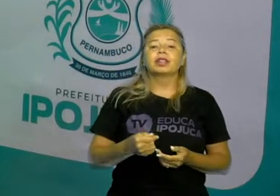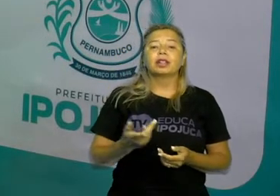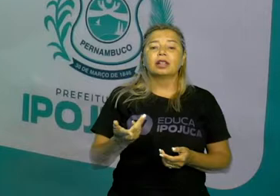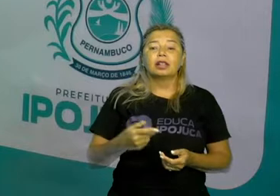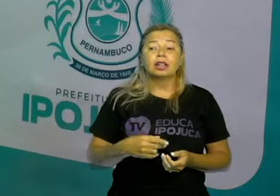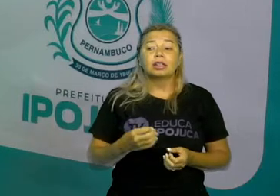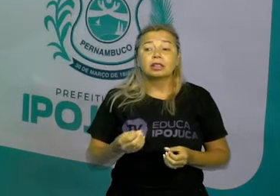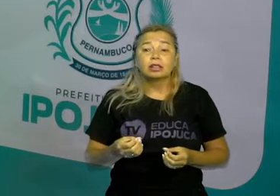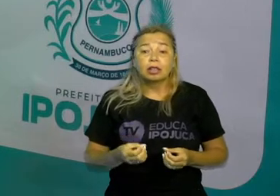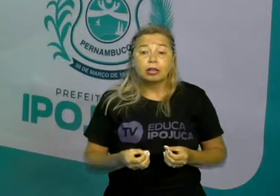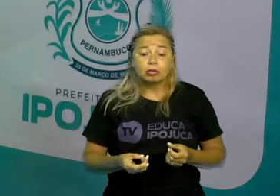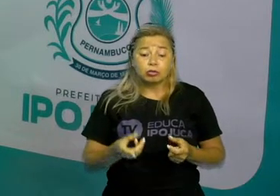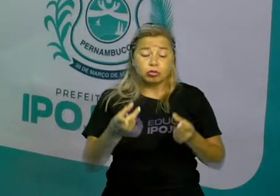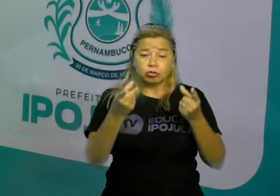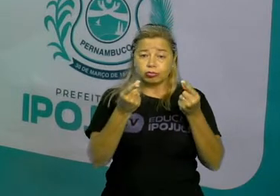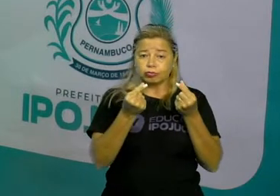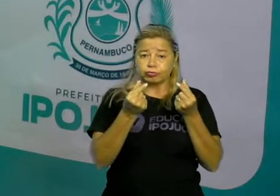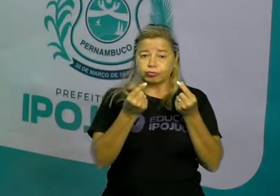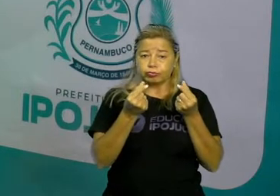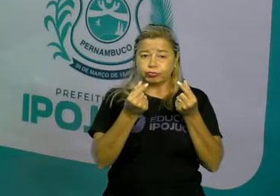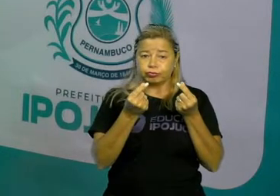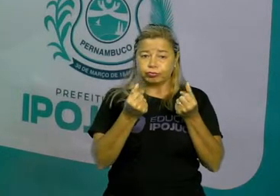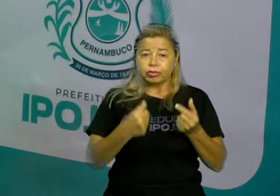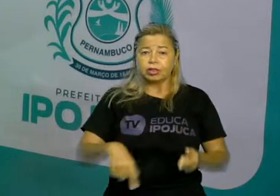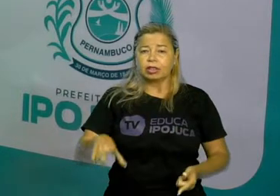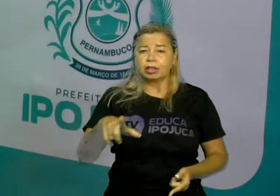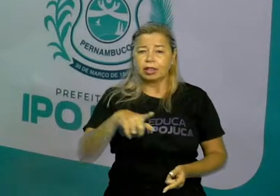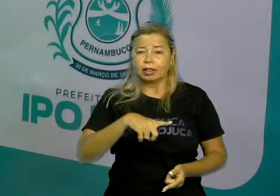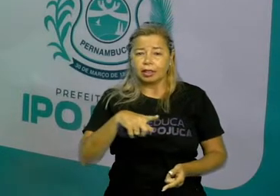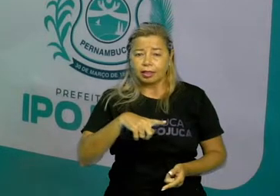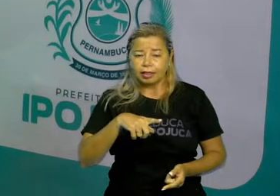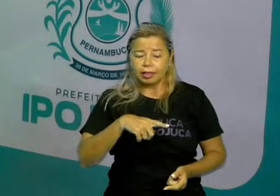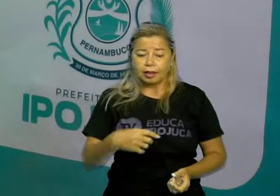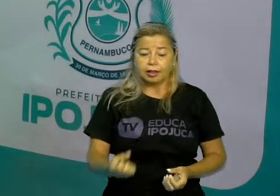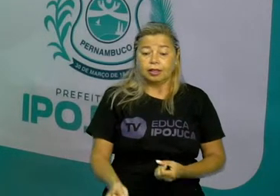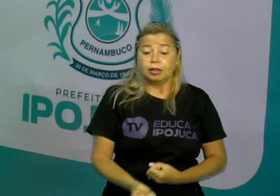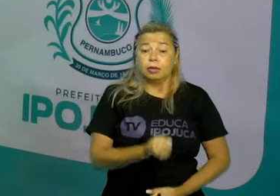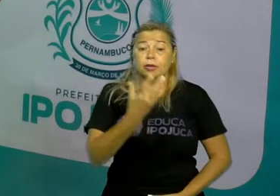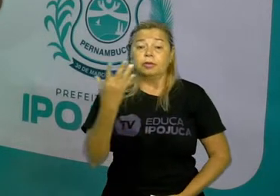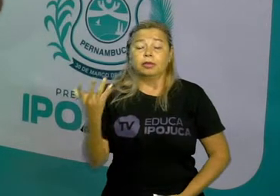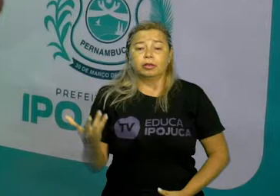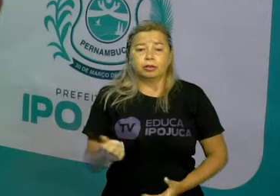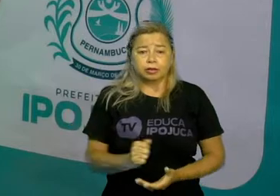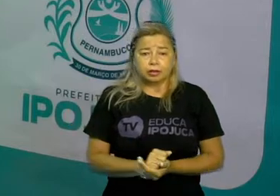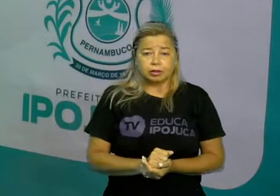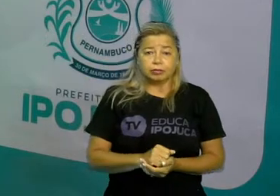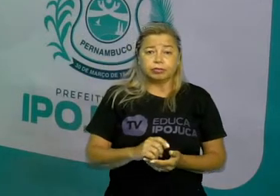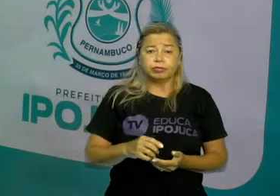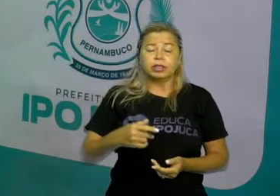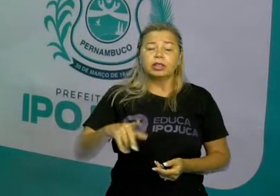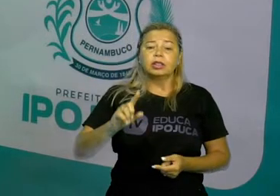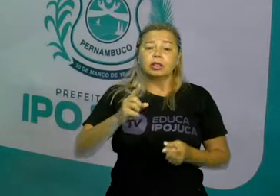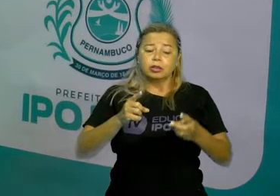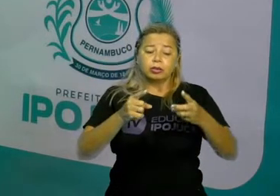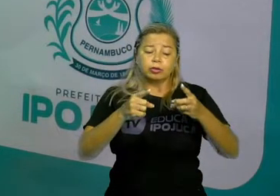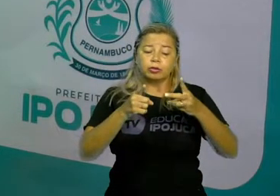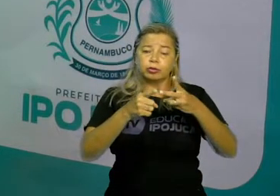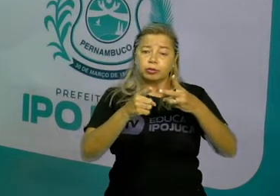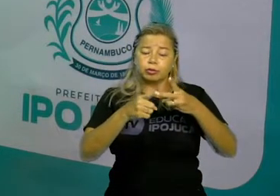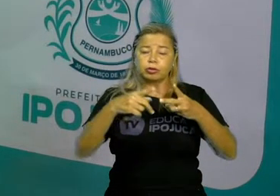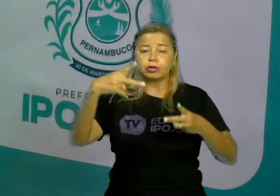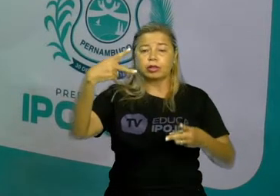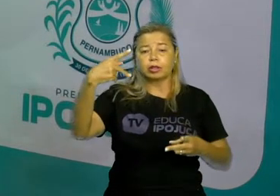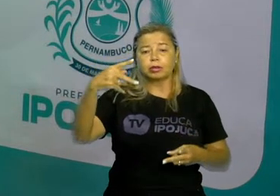os donos proprietários dos meios de produção. E o proletariado é a força de